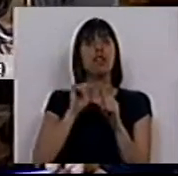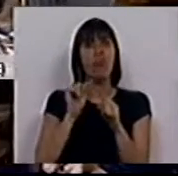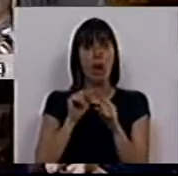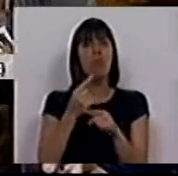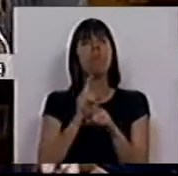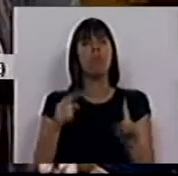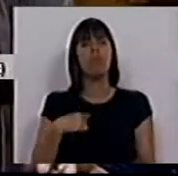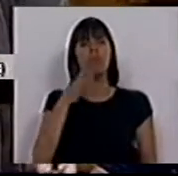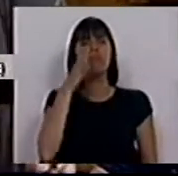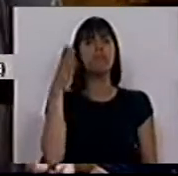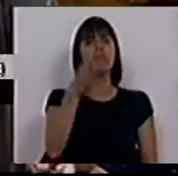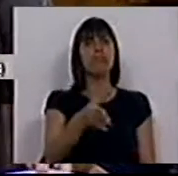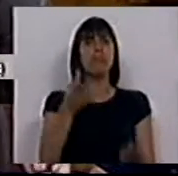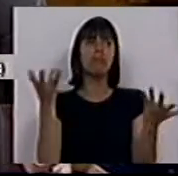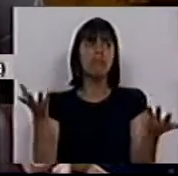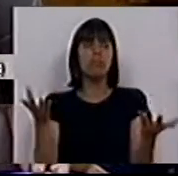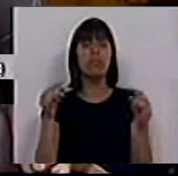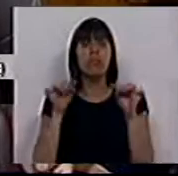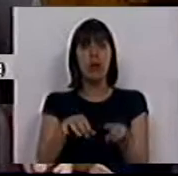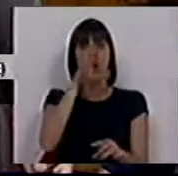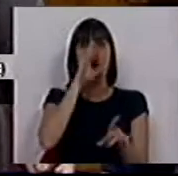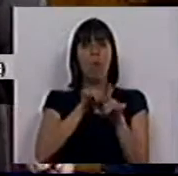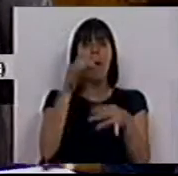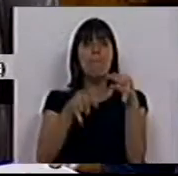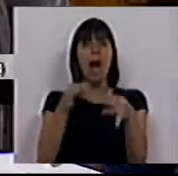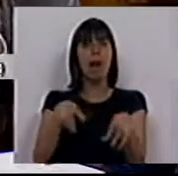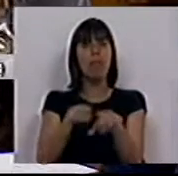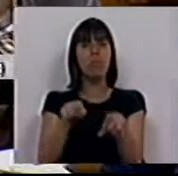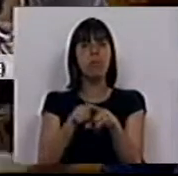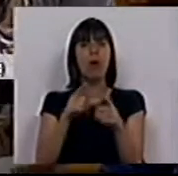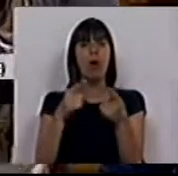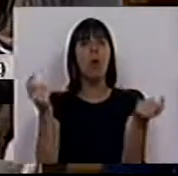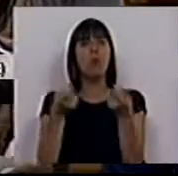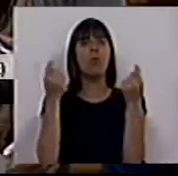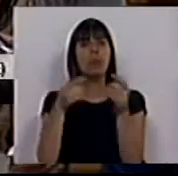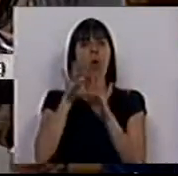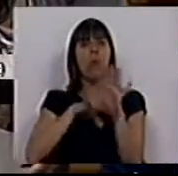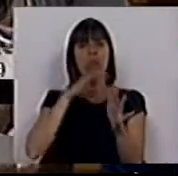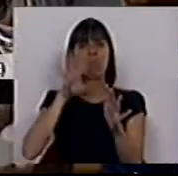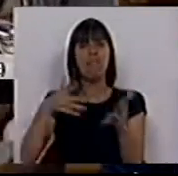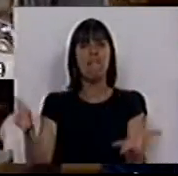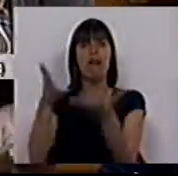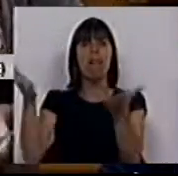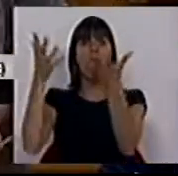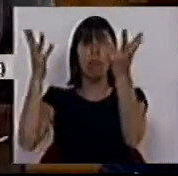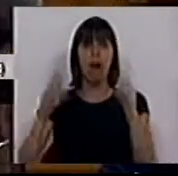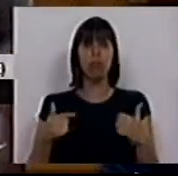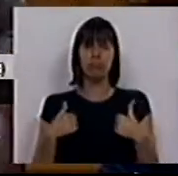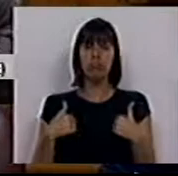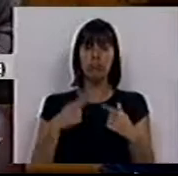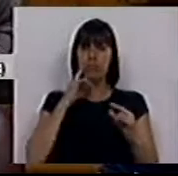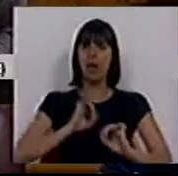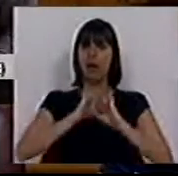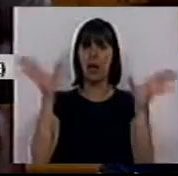Porquê é que nós dizemos que este Governo é uma máquina de promoção de precariedade? E nós colocámos aqui